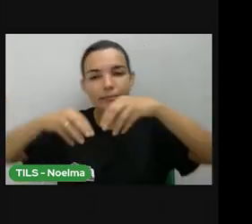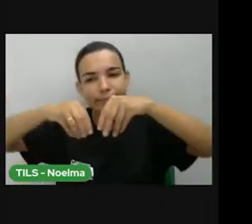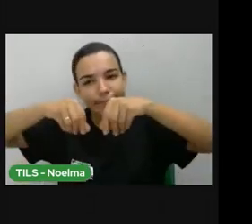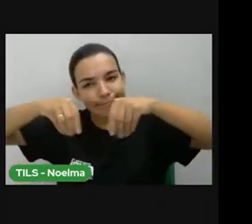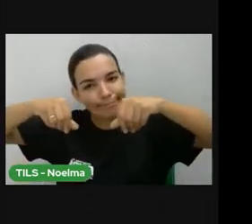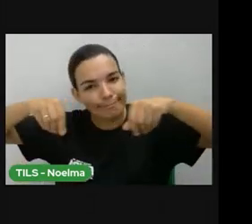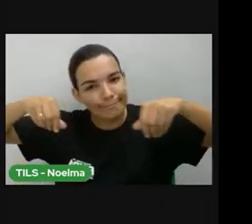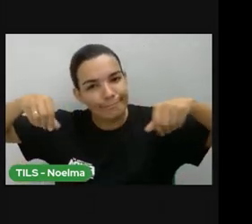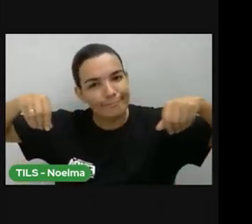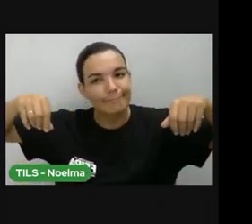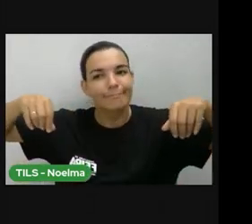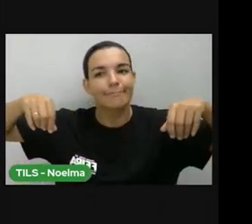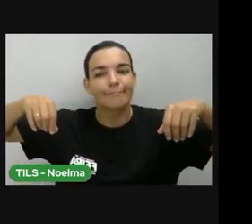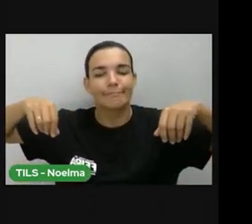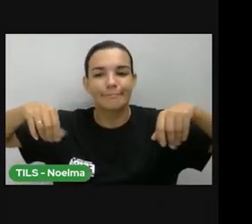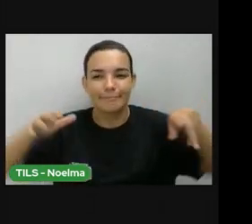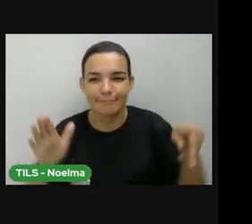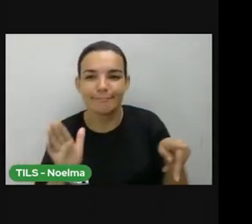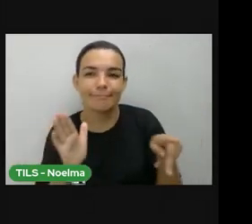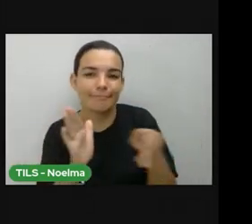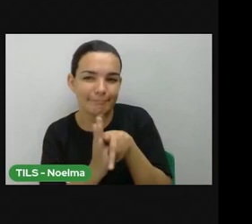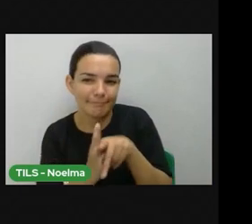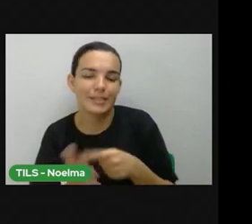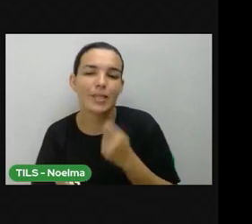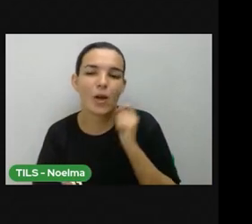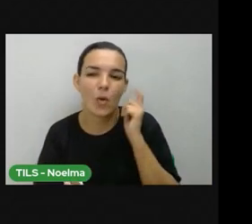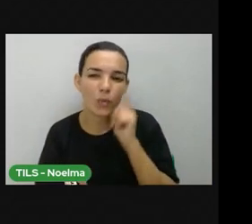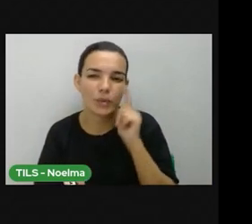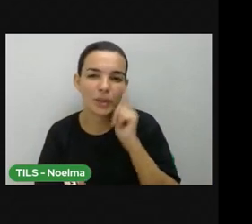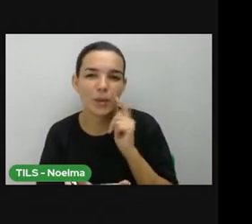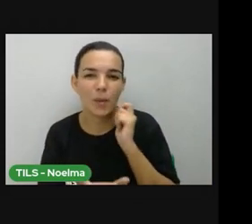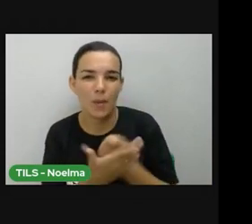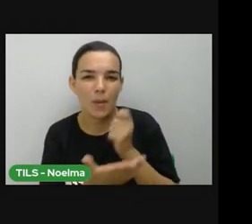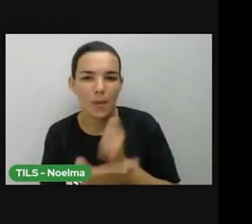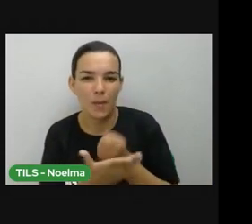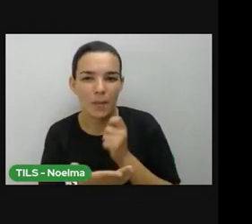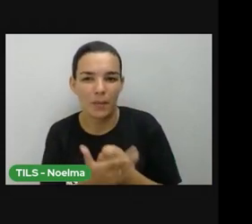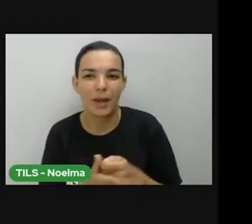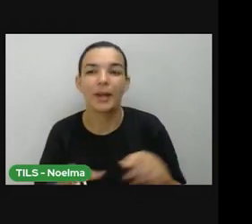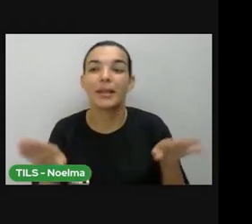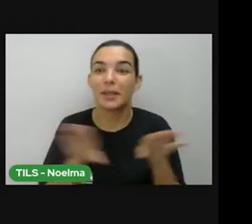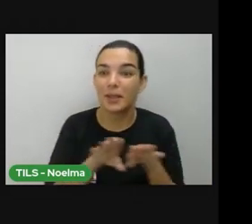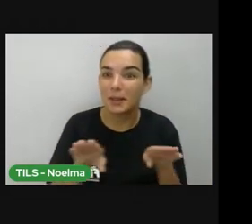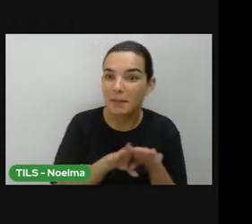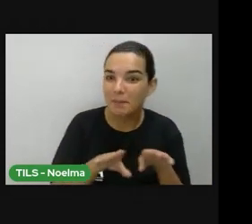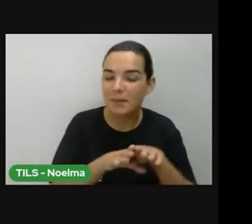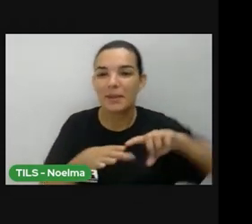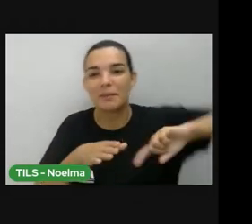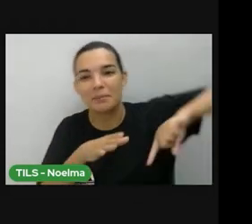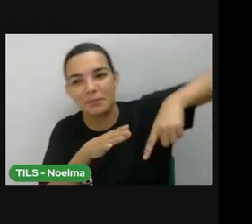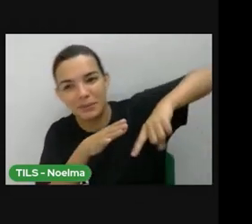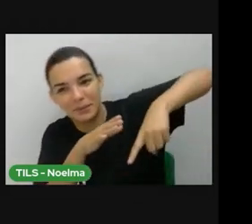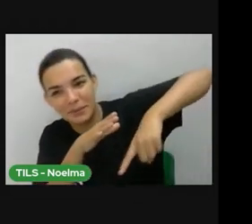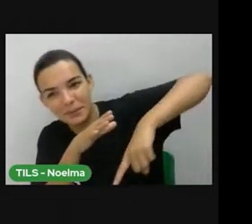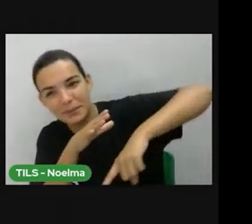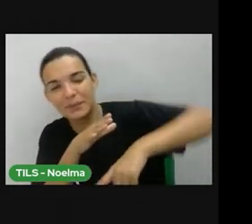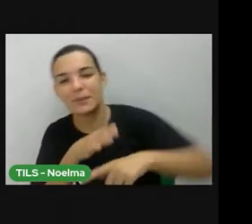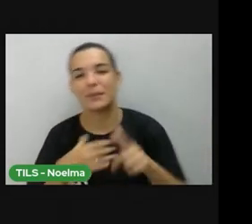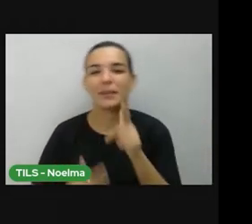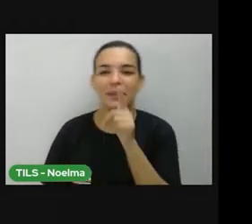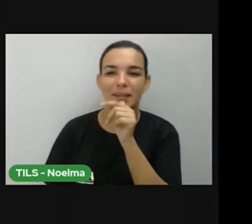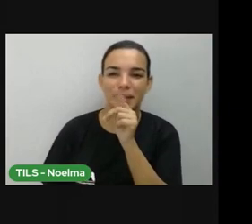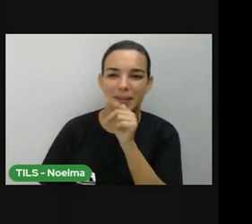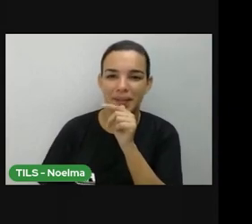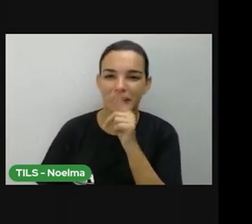a base de umas duas tarefas, que a plantava, mas era tudo, tá bom. A gente conseguiu, cavar uma cisterna de boa vazão, trabalhando com o horta, bem uns três